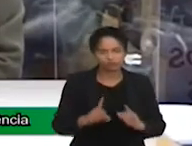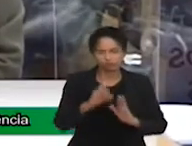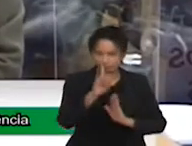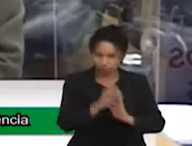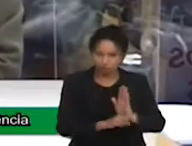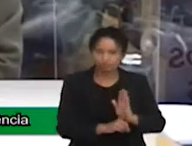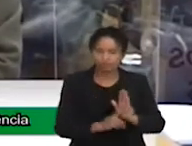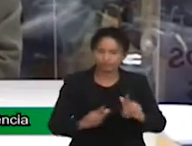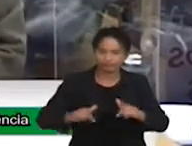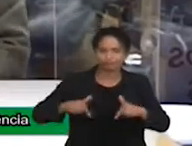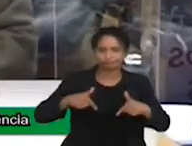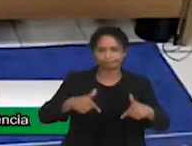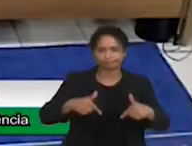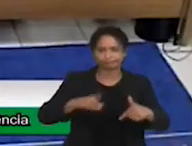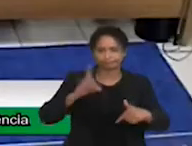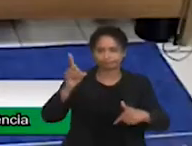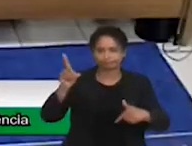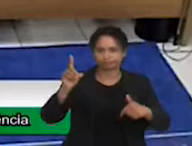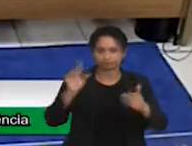a todos. Boa noite.